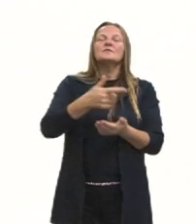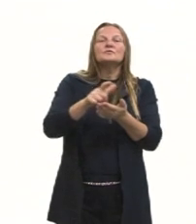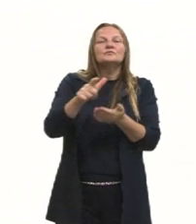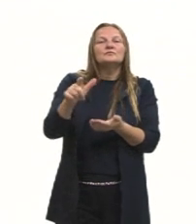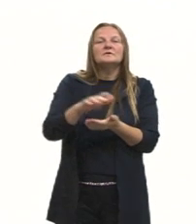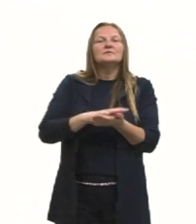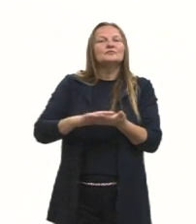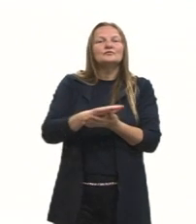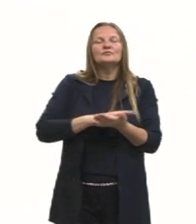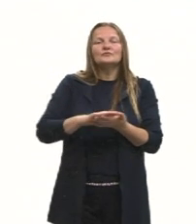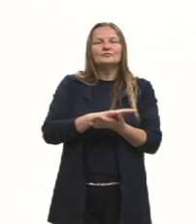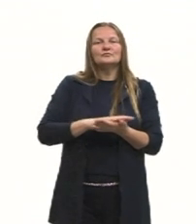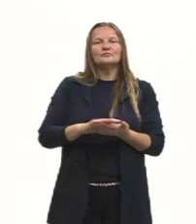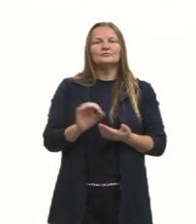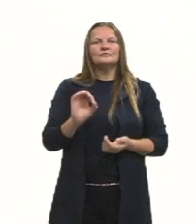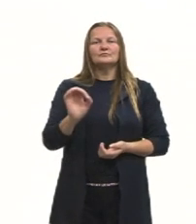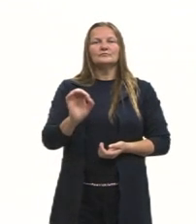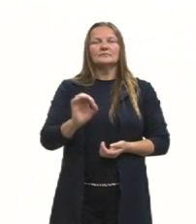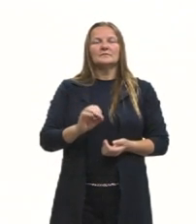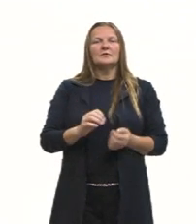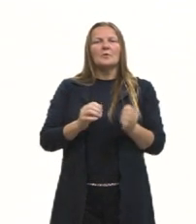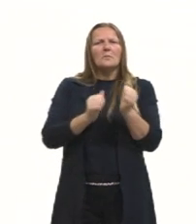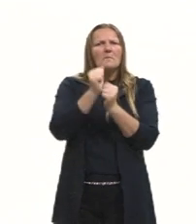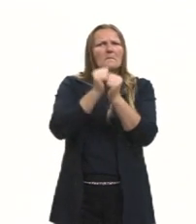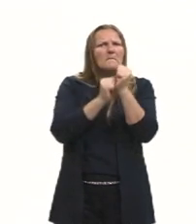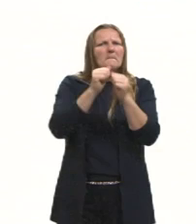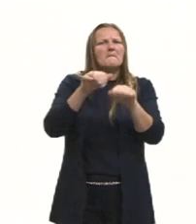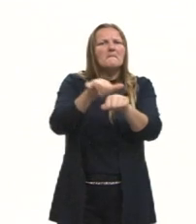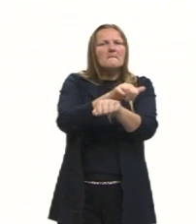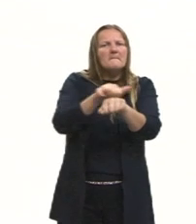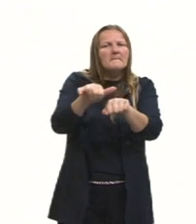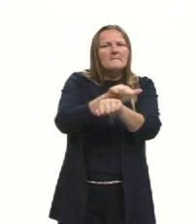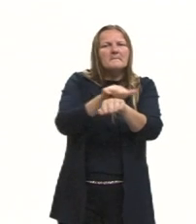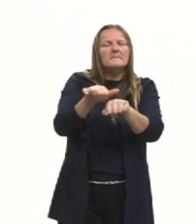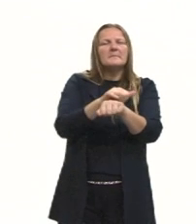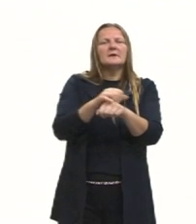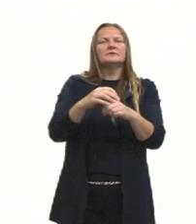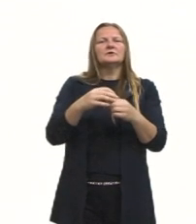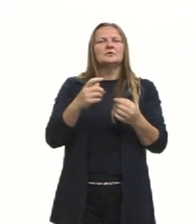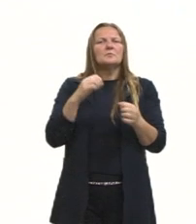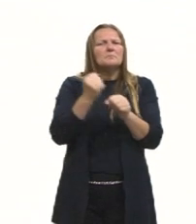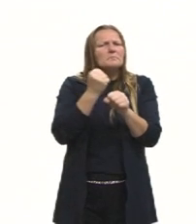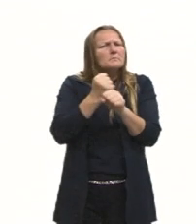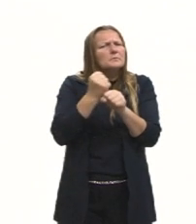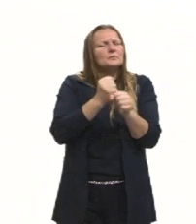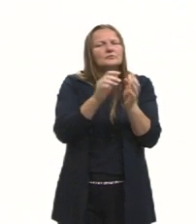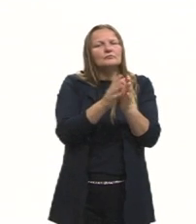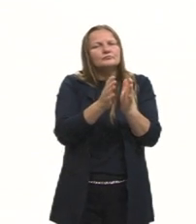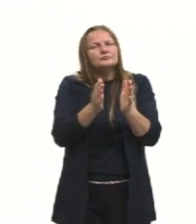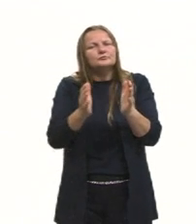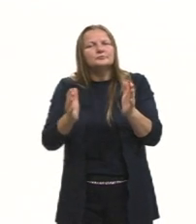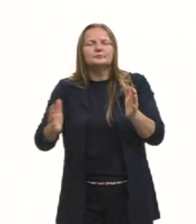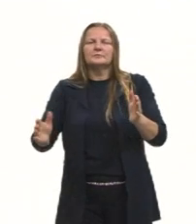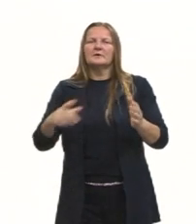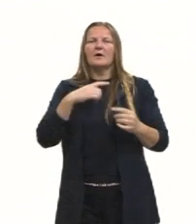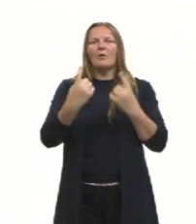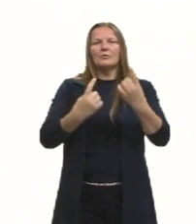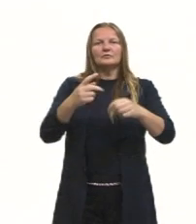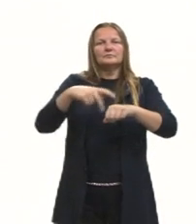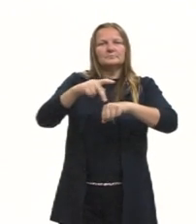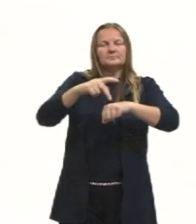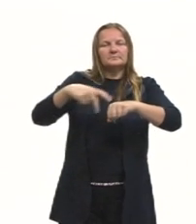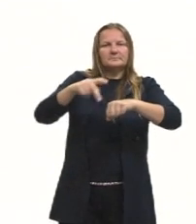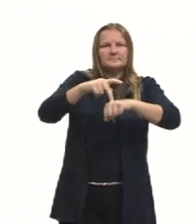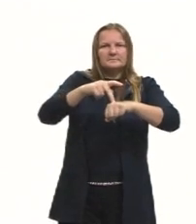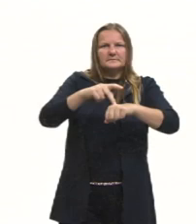o maquinário, não têm toda a linha de produção propriamente dito, então, alguns países vão se